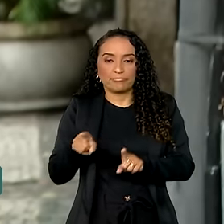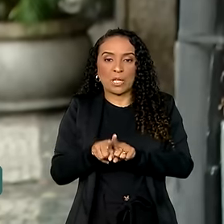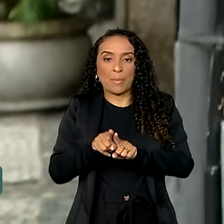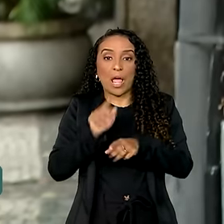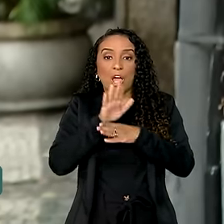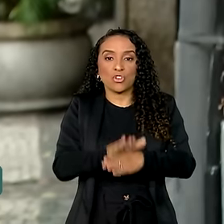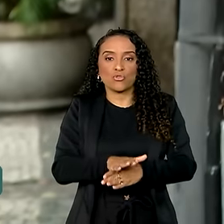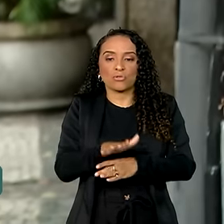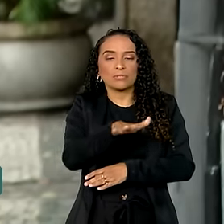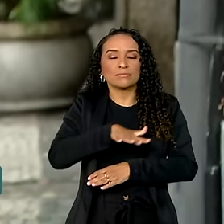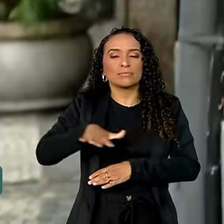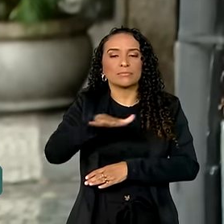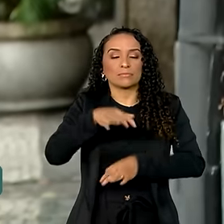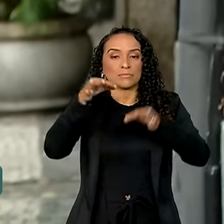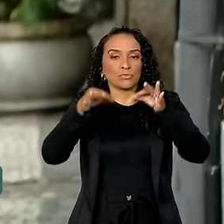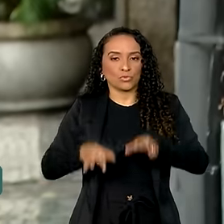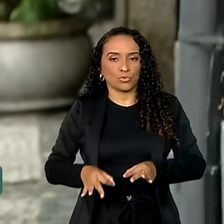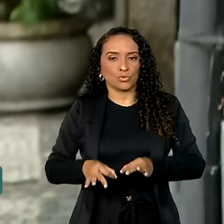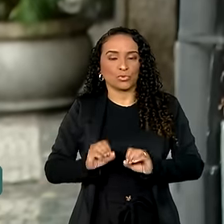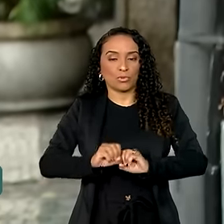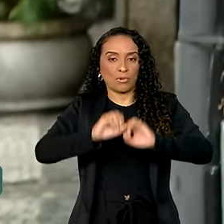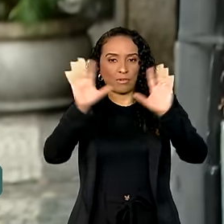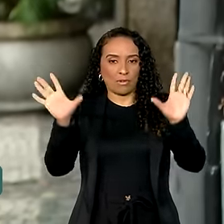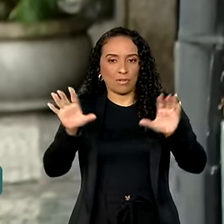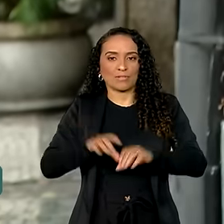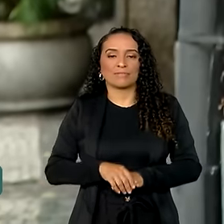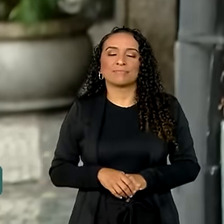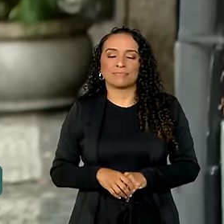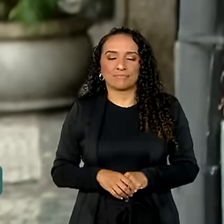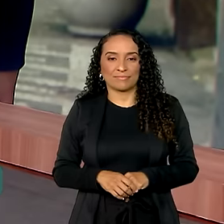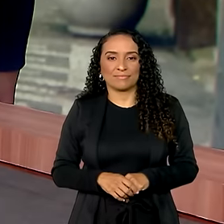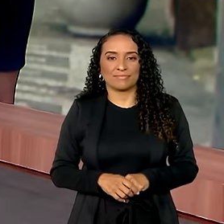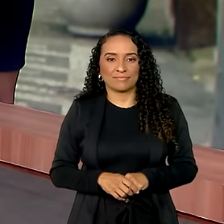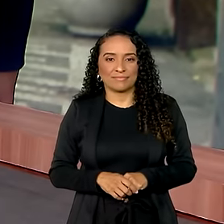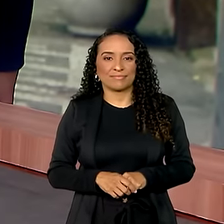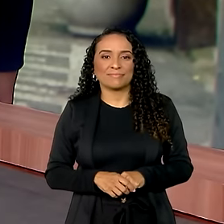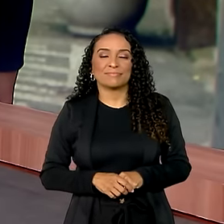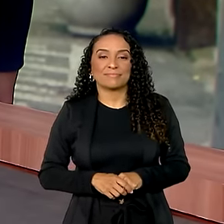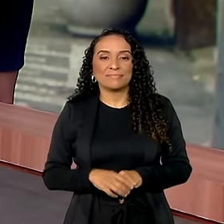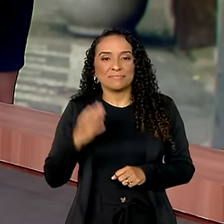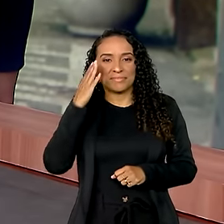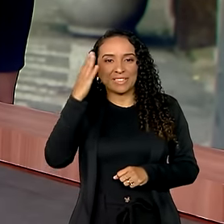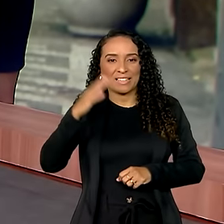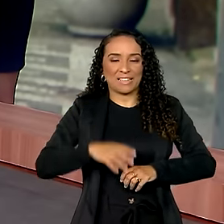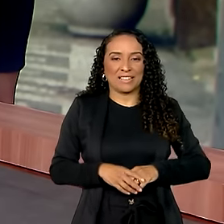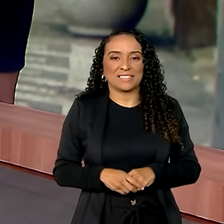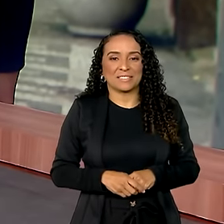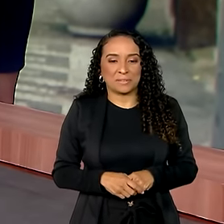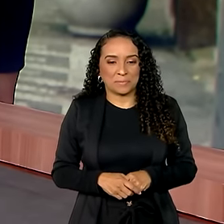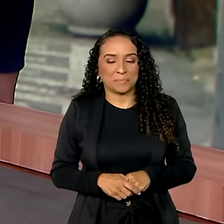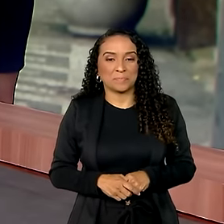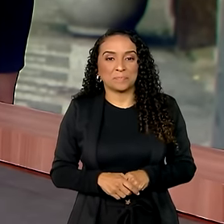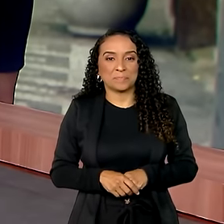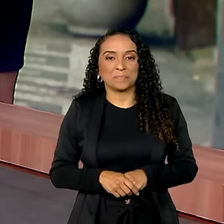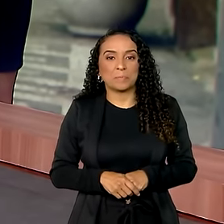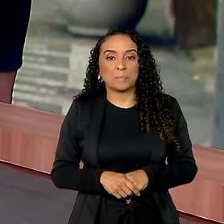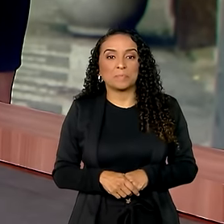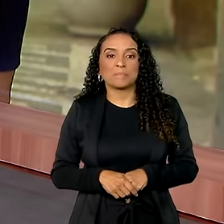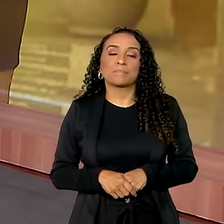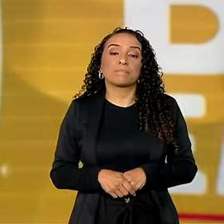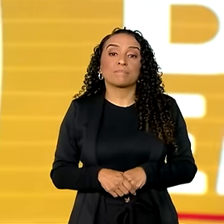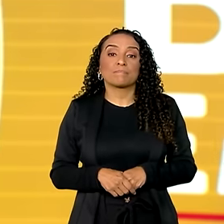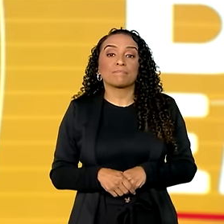de contribuir para um ambiente mais justo e transparente. Eu volto com você, Karine. Obrigada, Cláudia Boiunga. Bom dia para você aí no Rio.